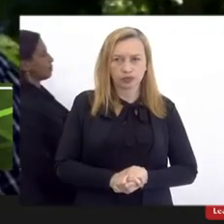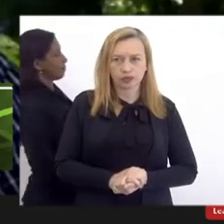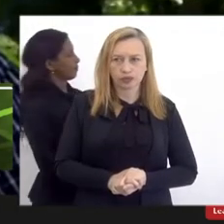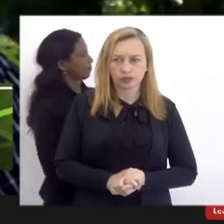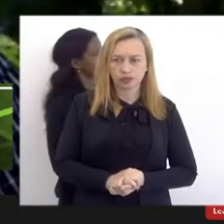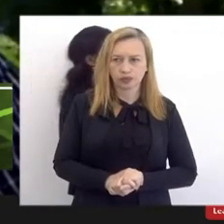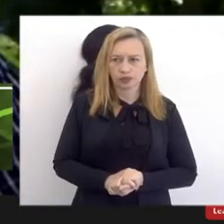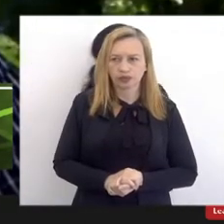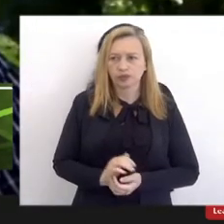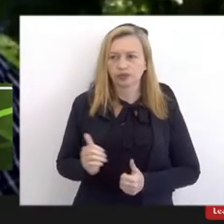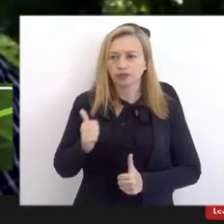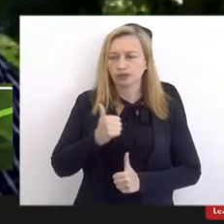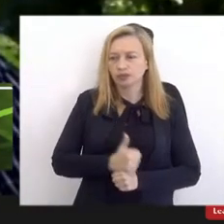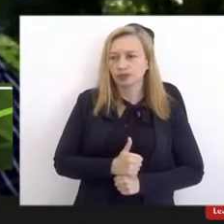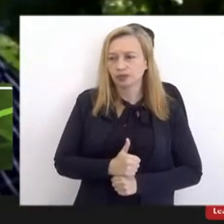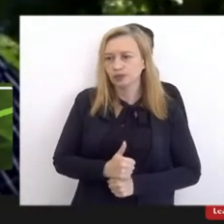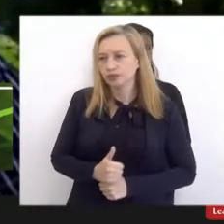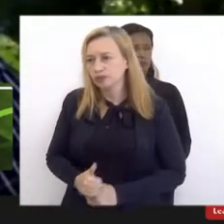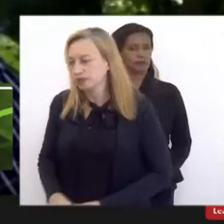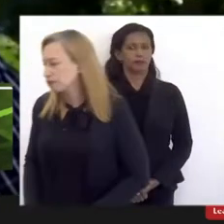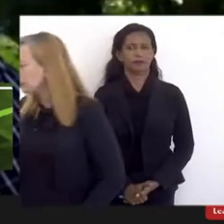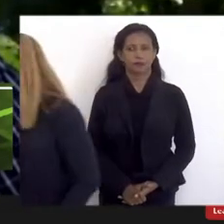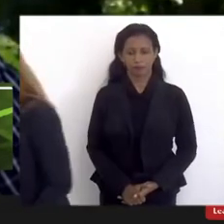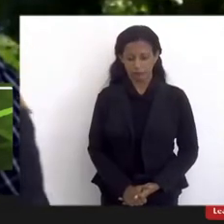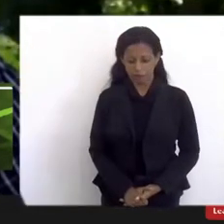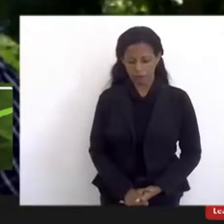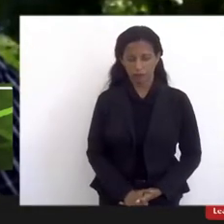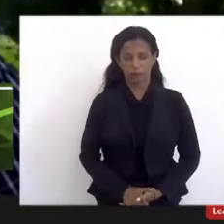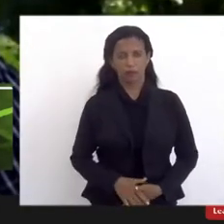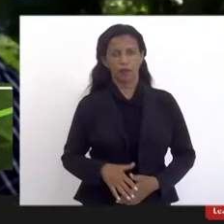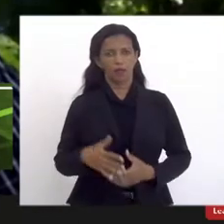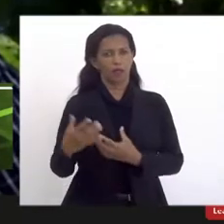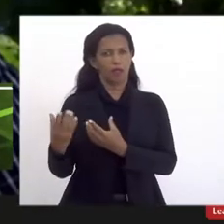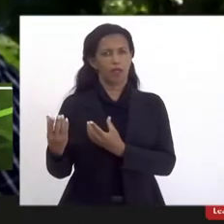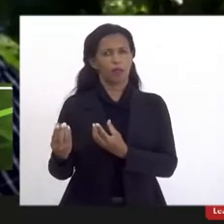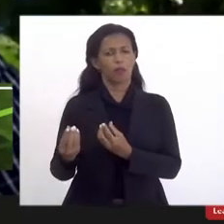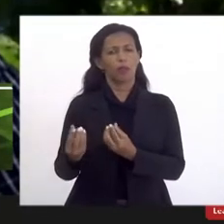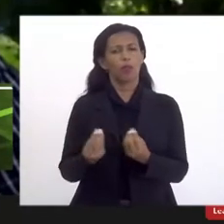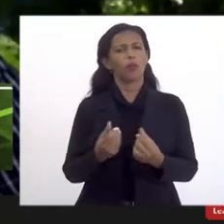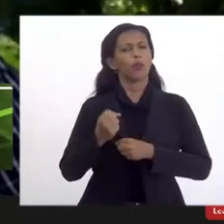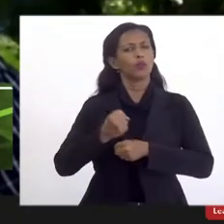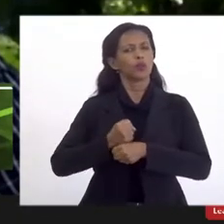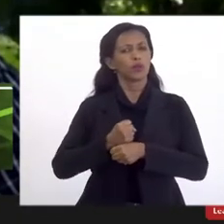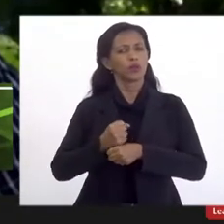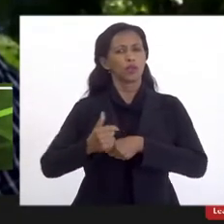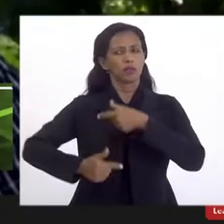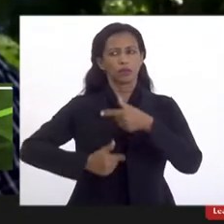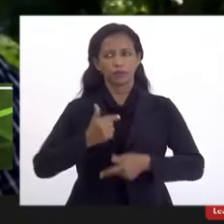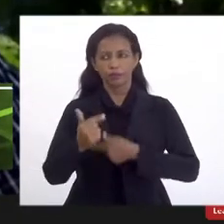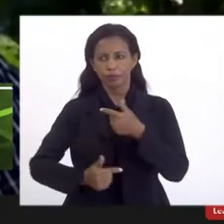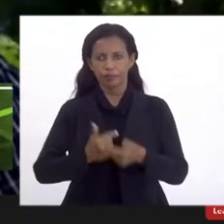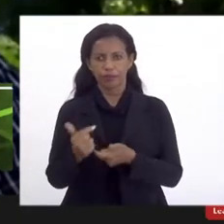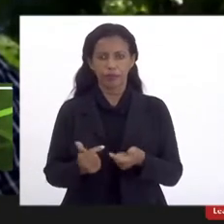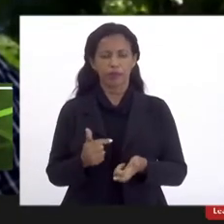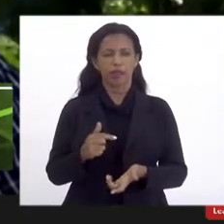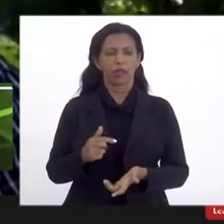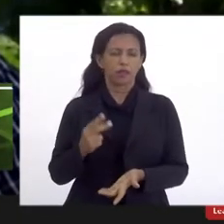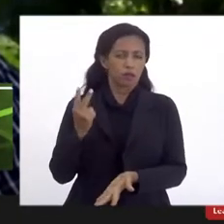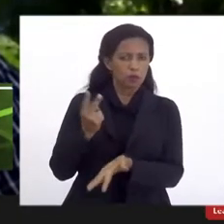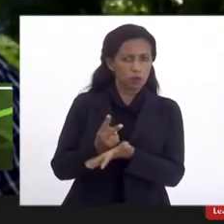A UESO, é uma universidade que vem há muito tempo lutando, tentando se manter, e